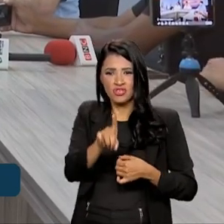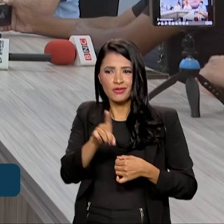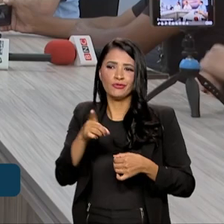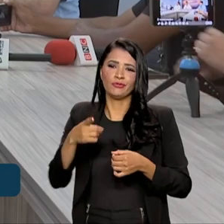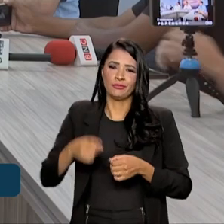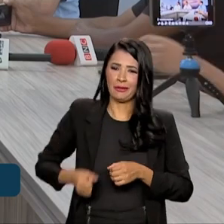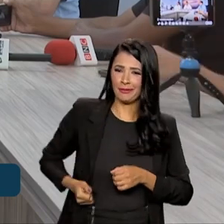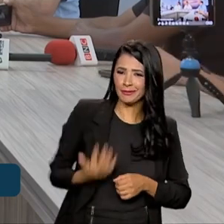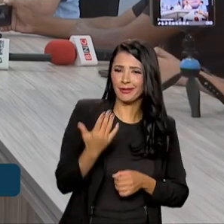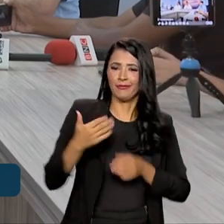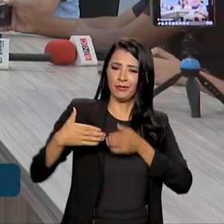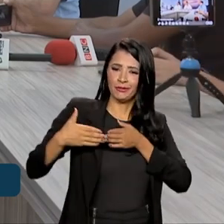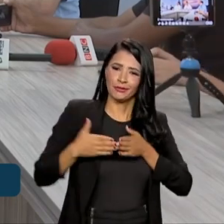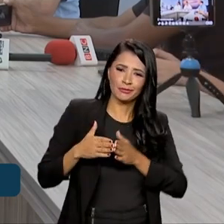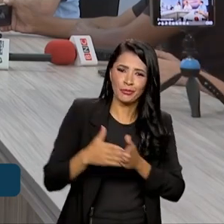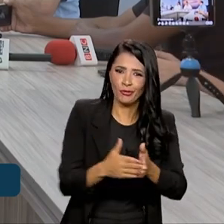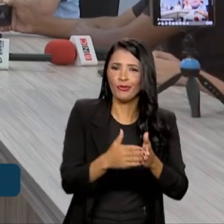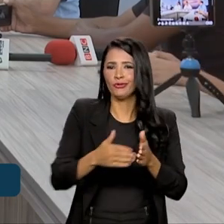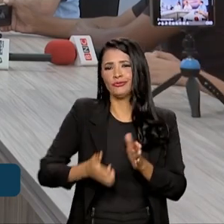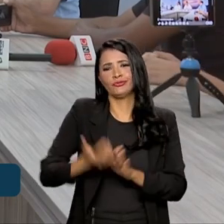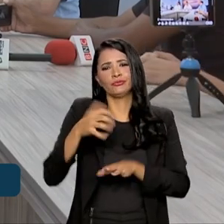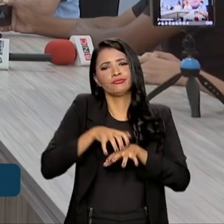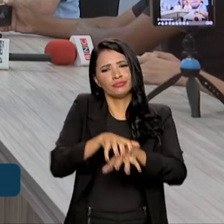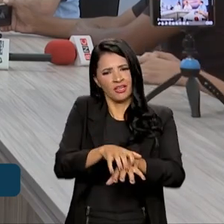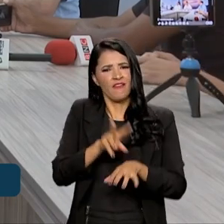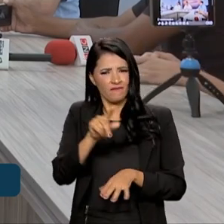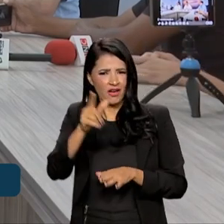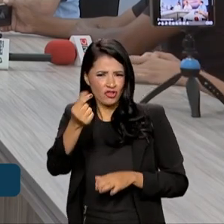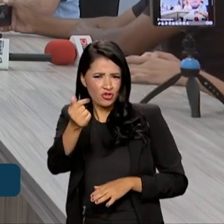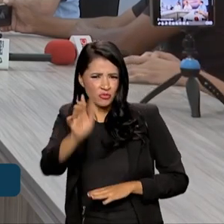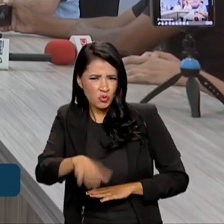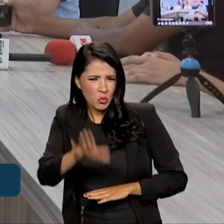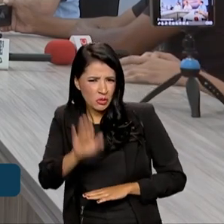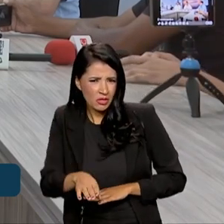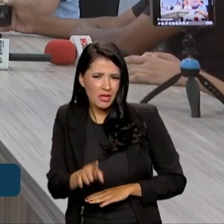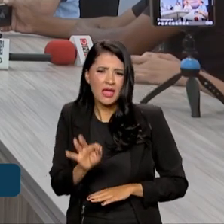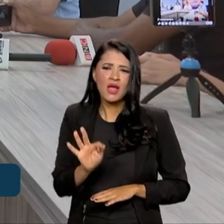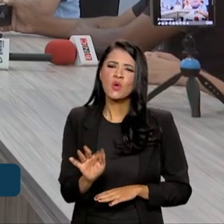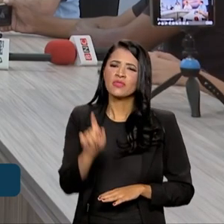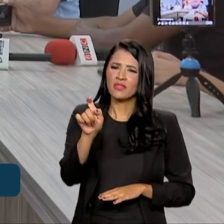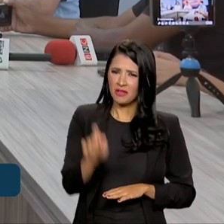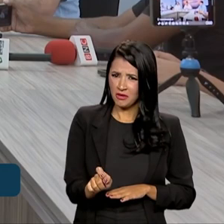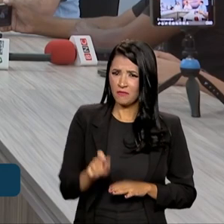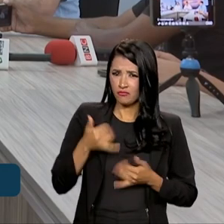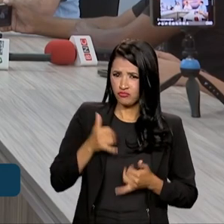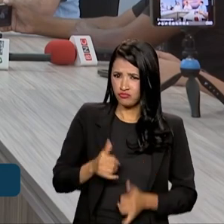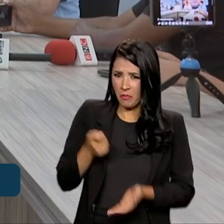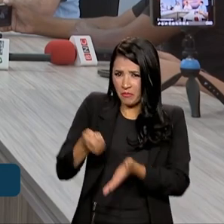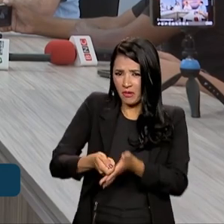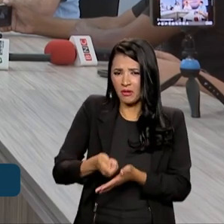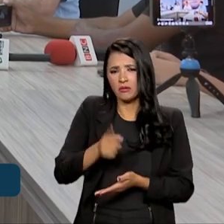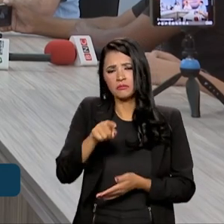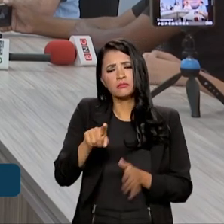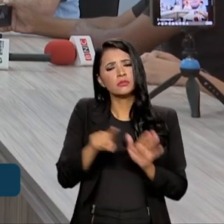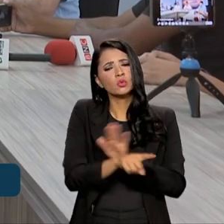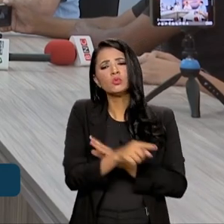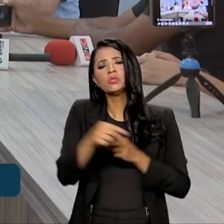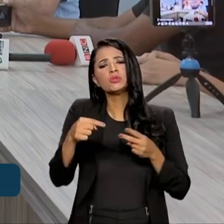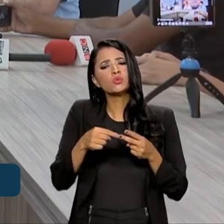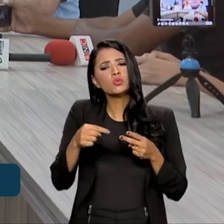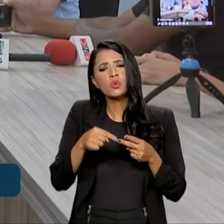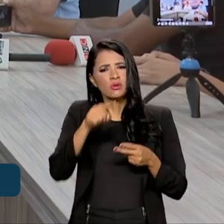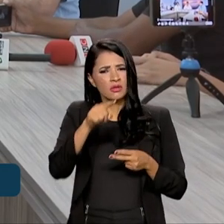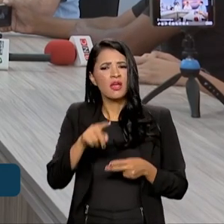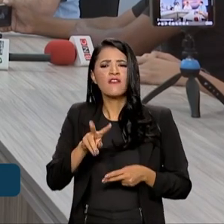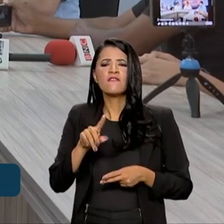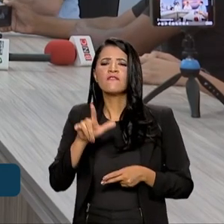até da balsa à unidade, vai baratear, vai baixar a tarifa de energia? Uma segunda pergunta. A Vila Amazônia é a que